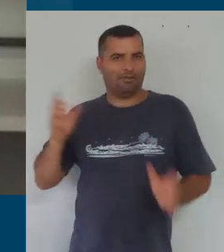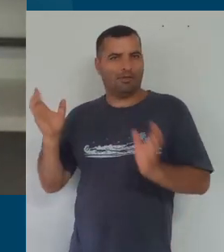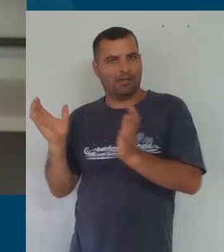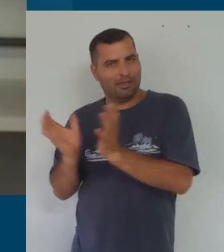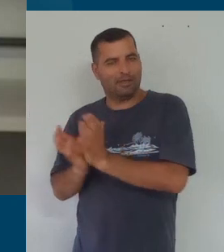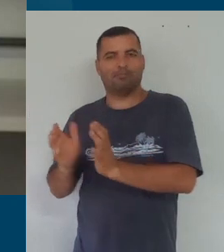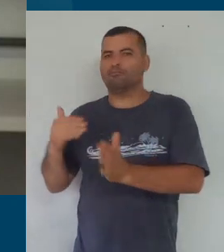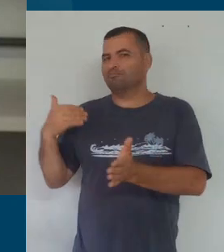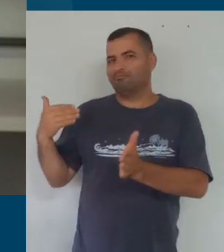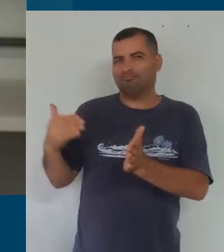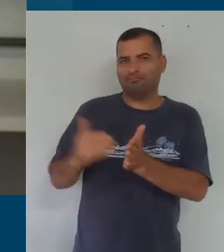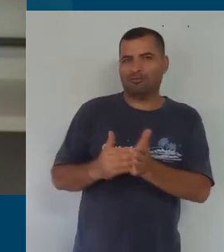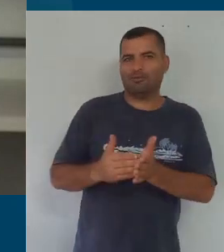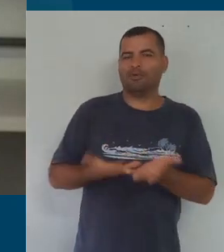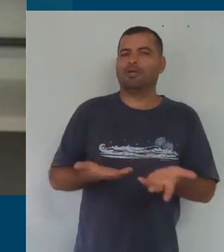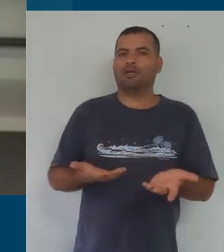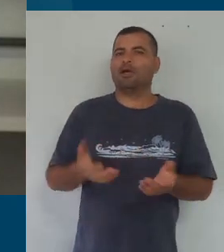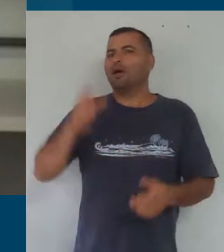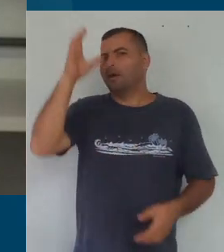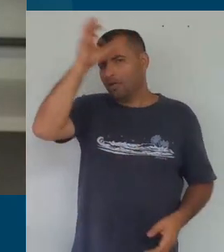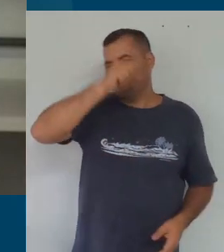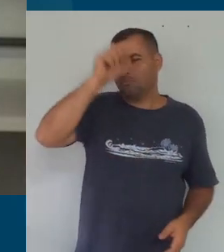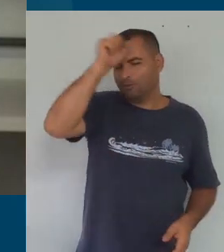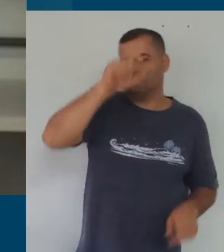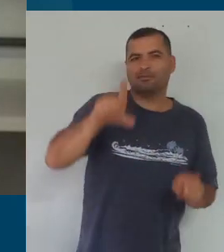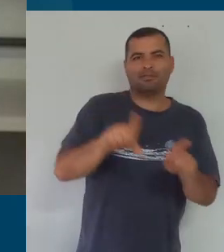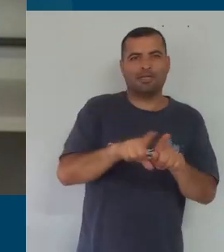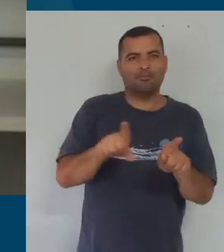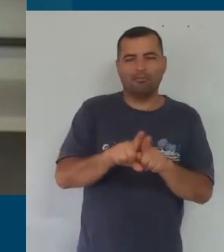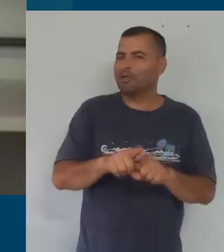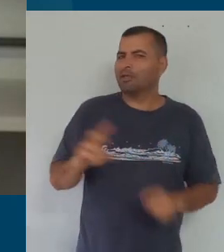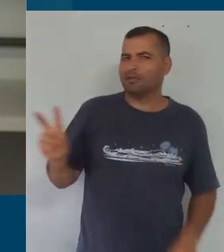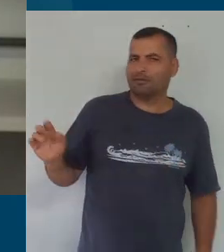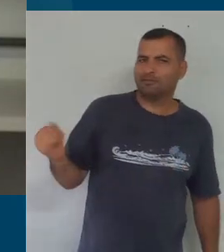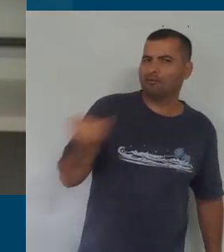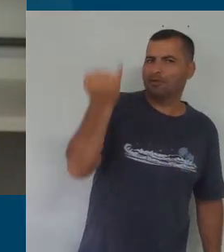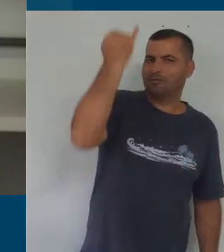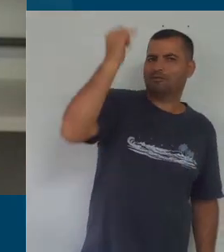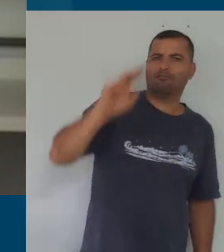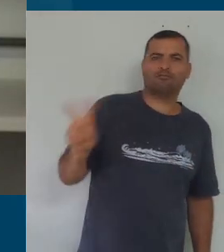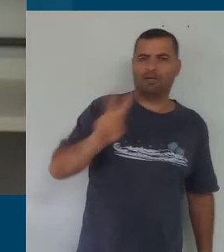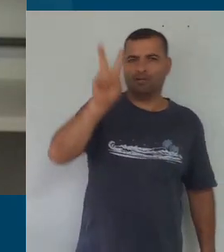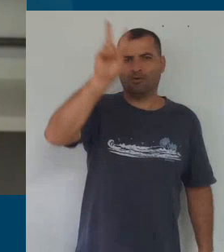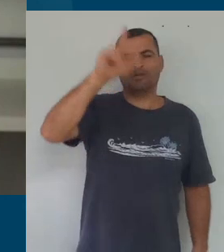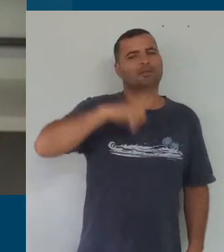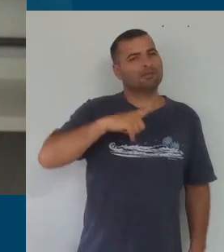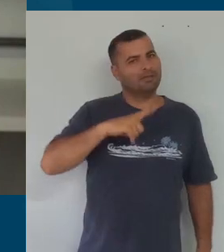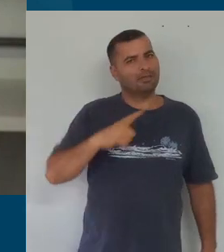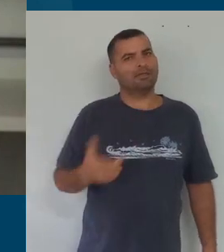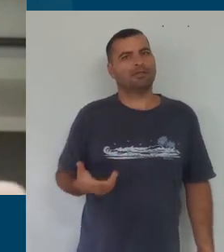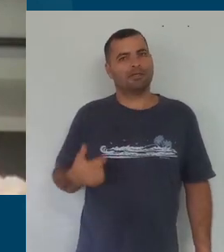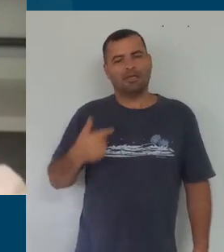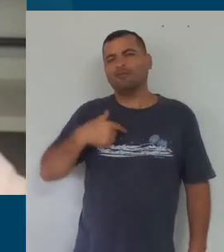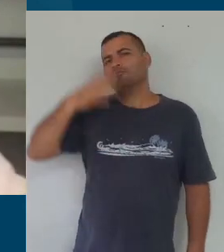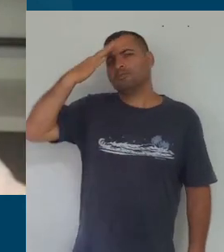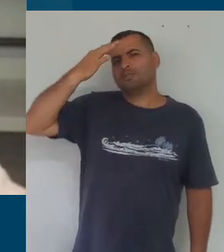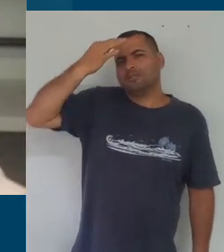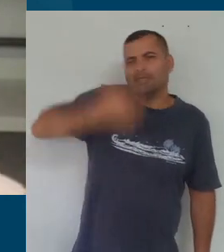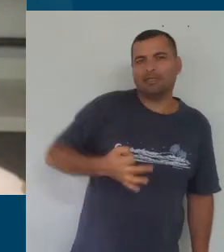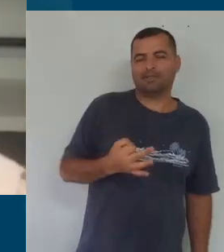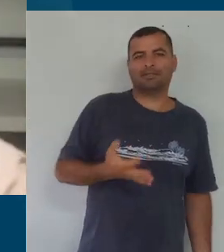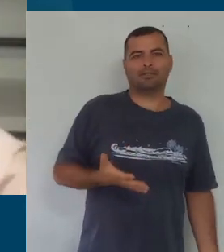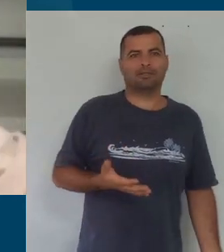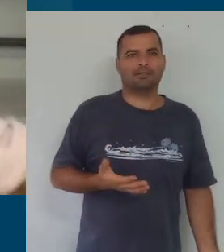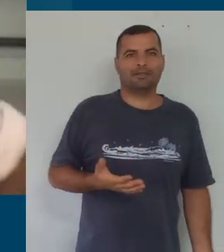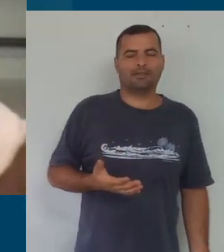foi um processo de aprendizagem muito rico, eu tenho convicção, ainda mais conhecendo a todos